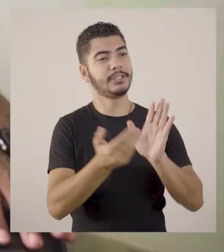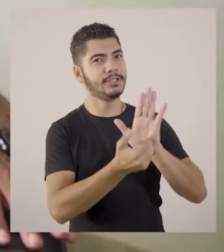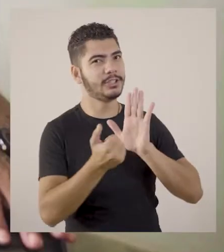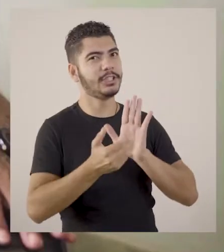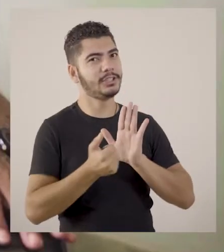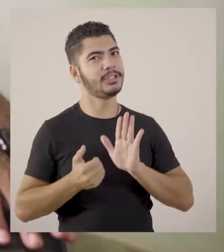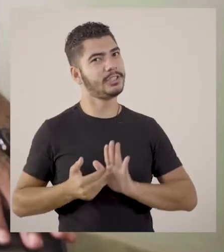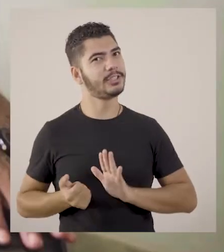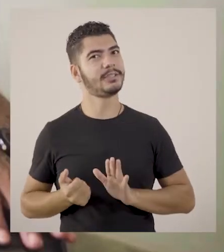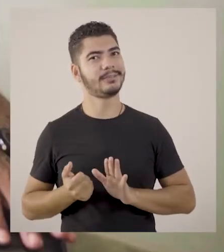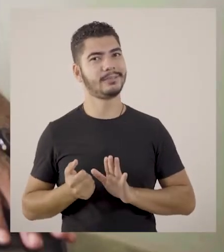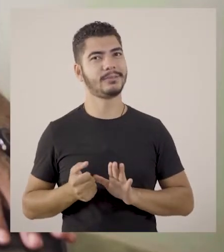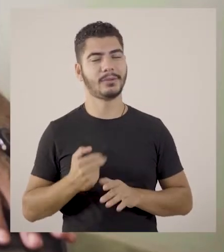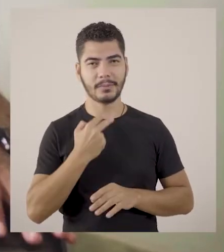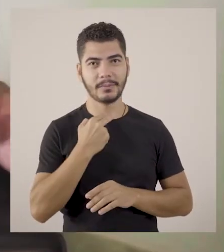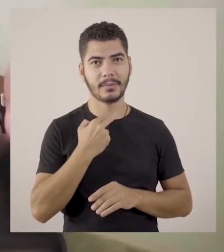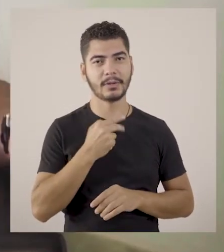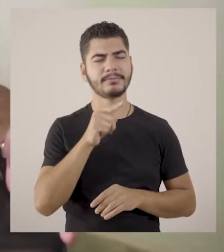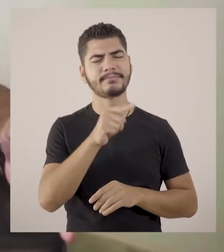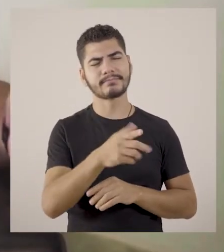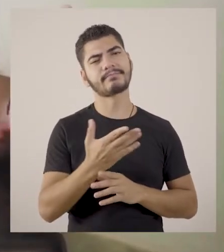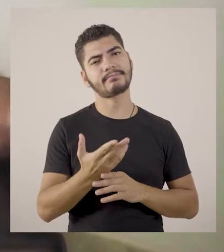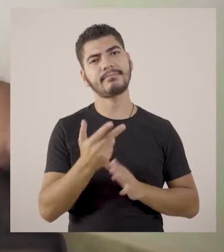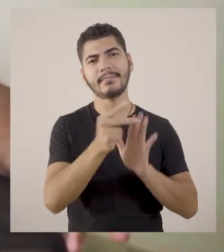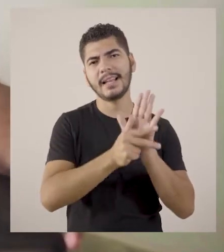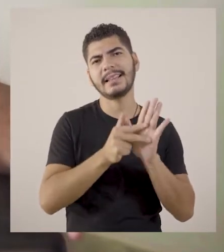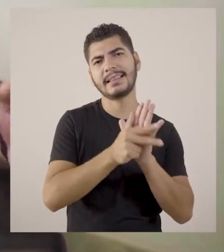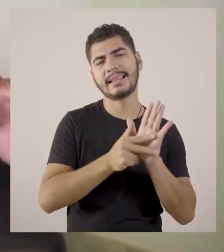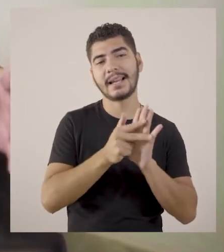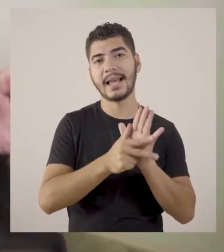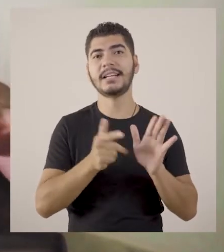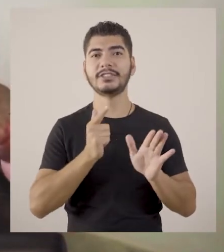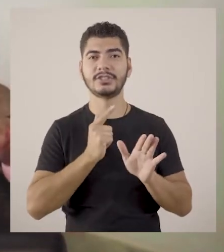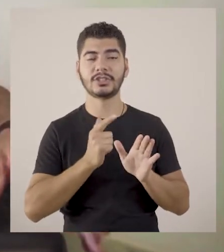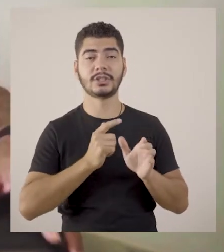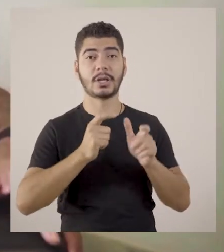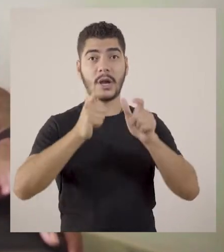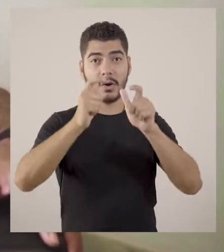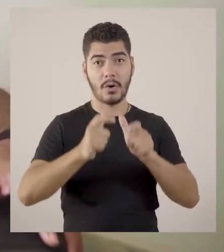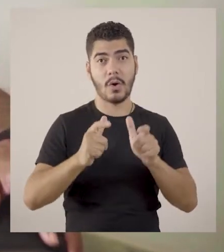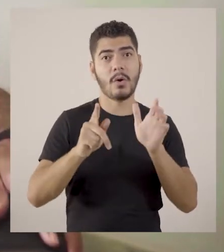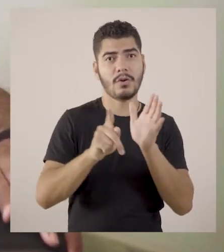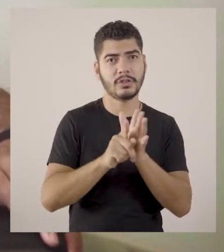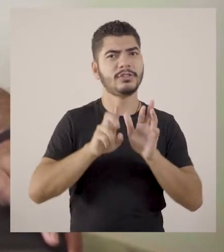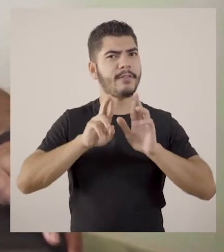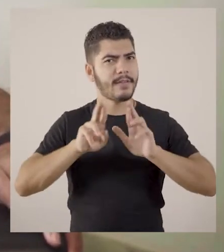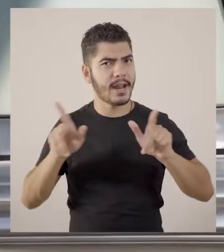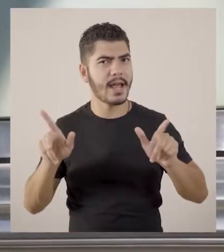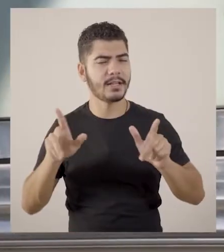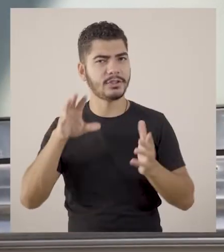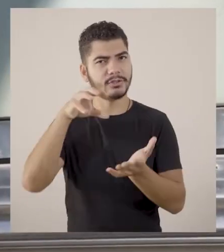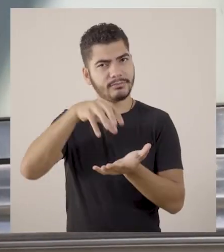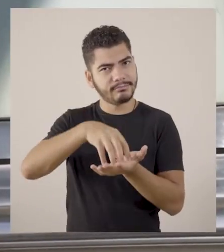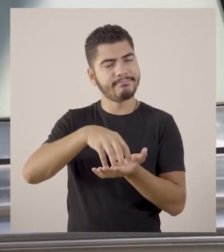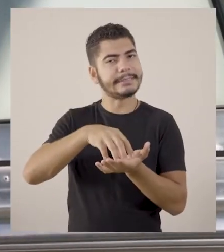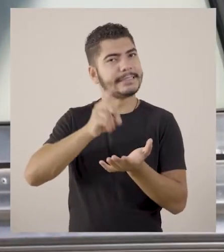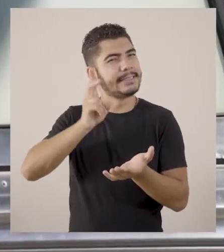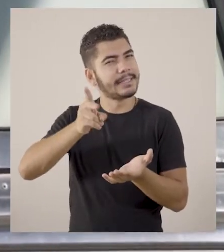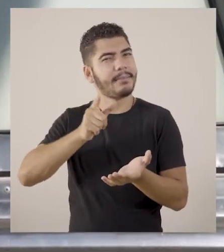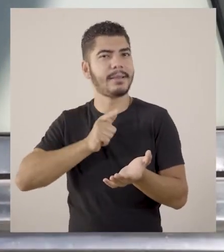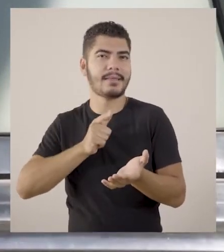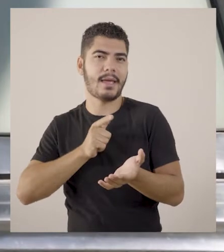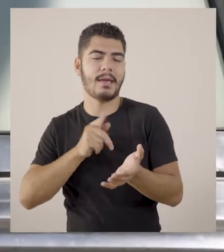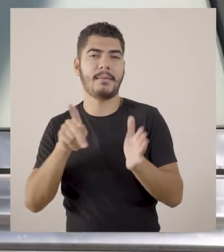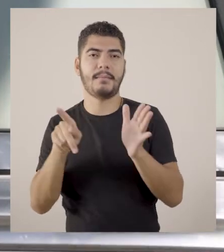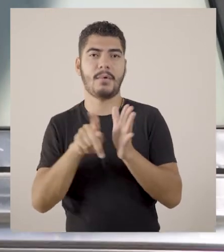lugar. Ele era bem vagaroso. Nesse trem, logicamente, tinha os vagões diferentes, né? Como sempre tem,